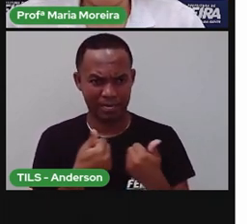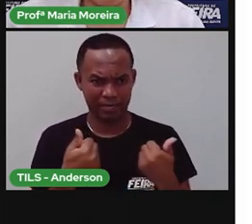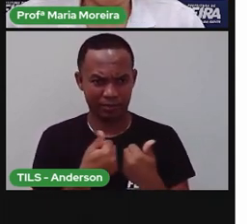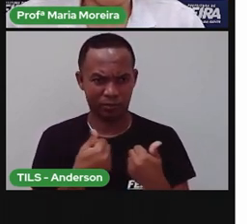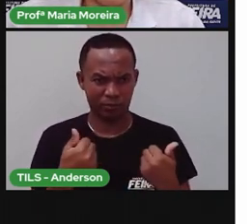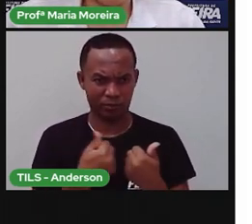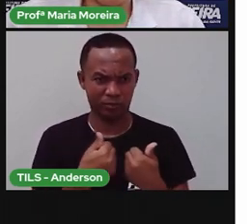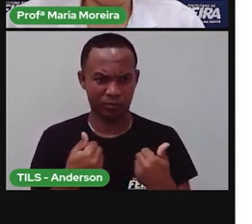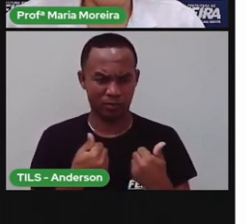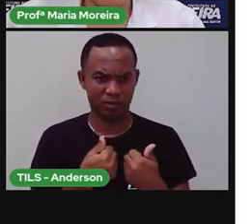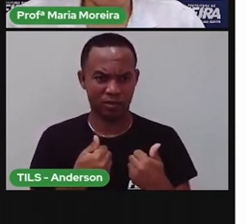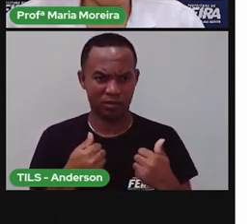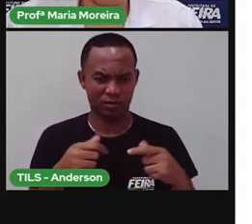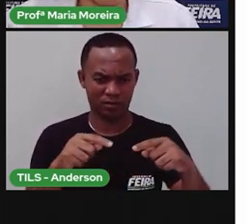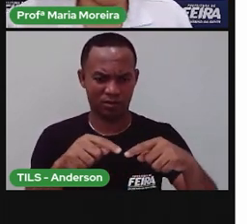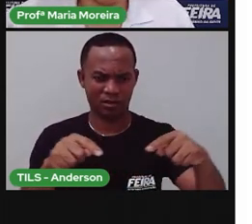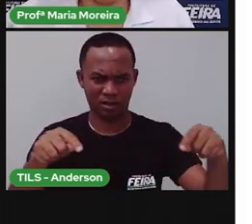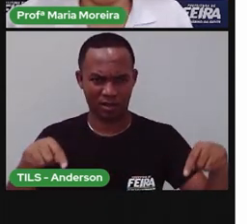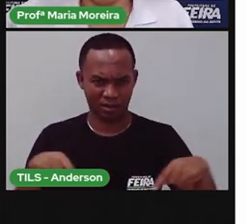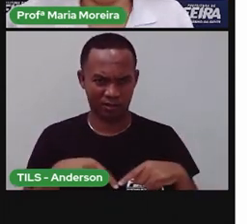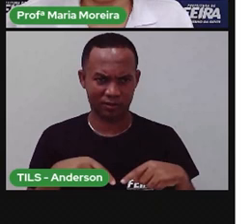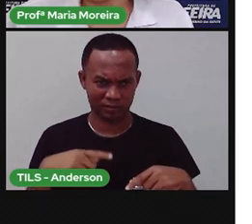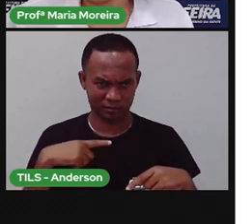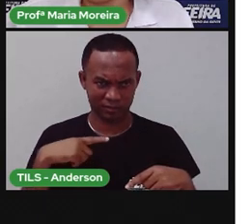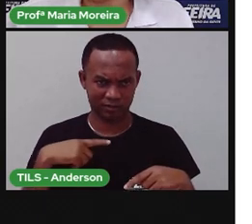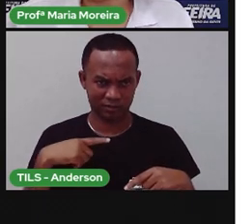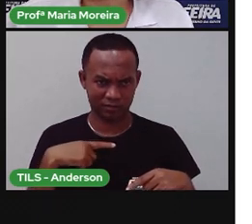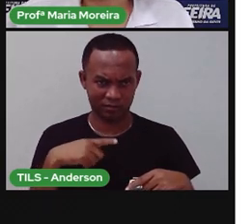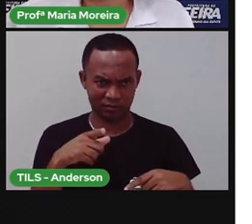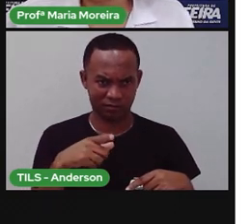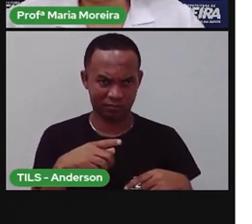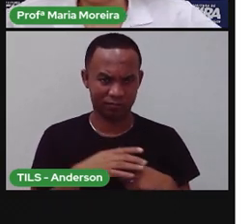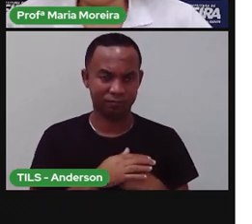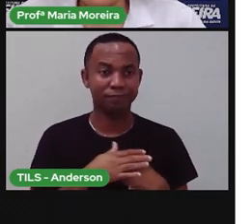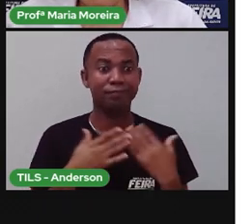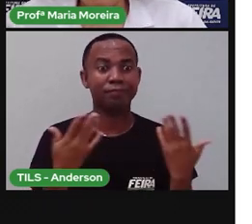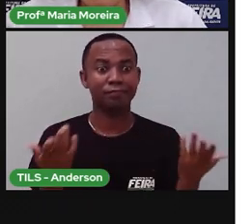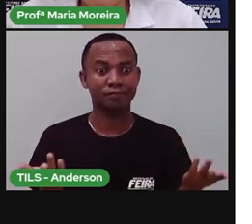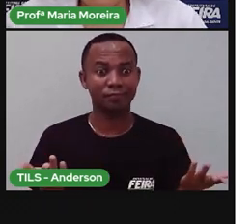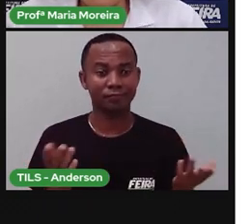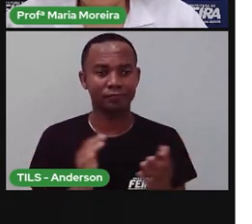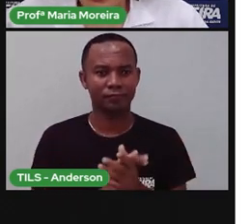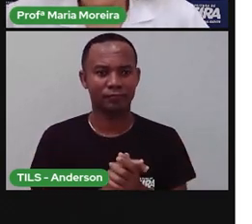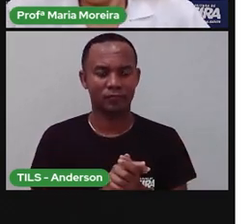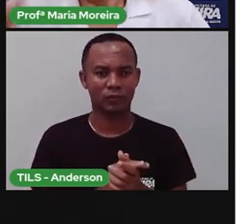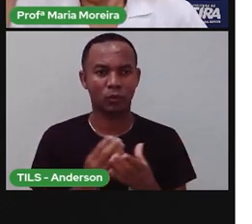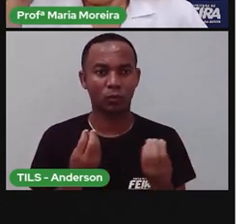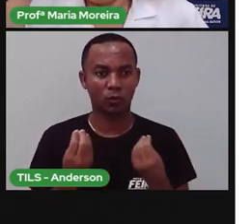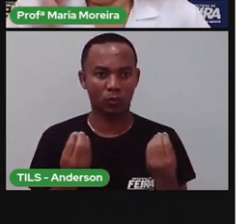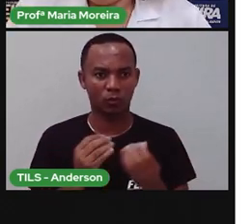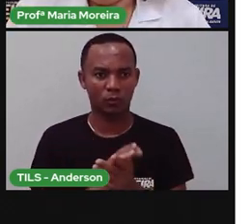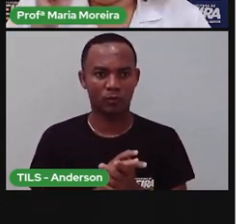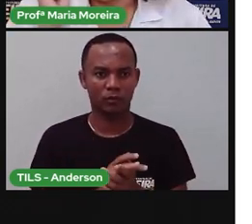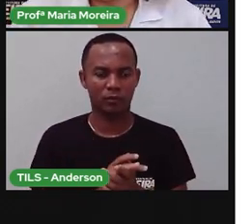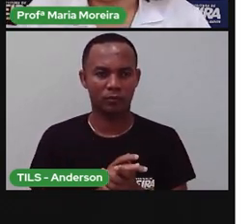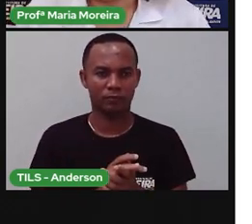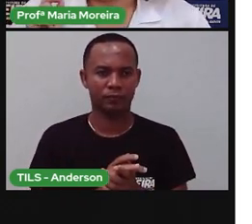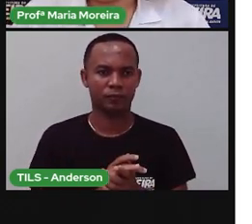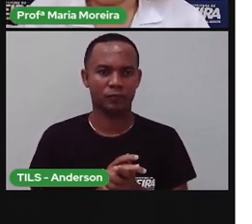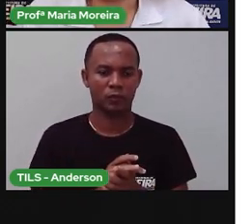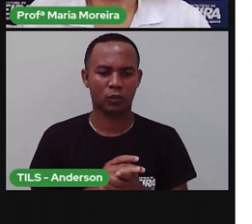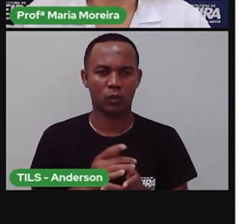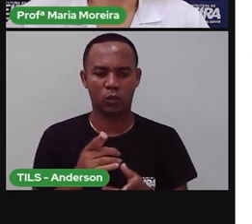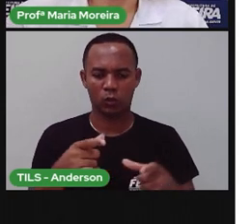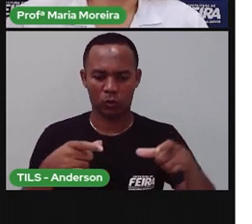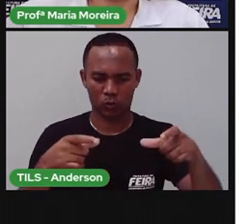O pessoal que mora aí na zona rural, o pessoal que mora próximo à Lagoa Salgada. E aí? Na Lagoa, ou no Rio,